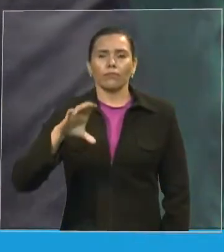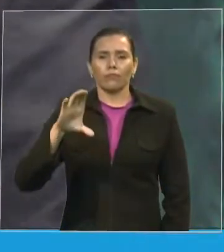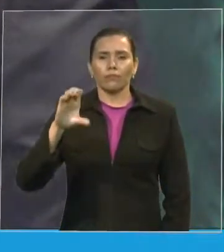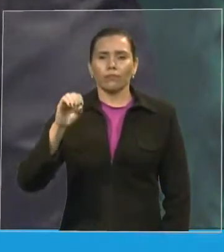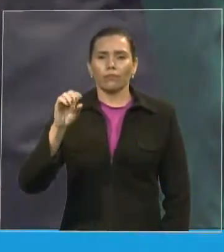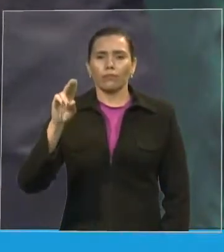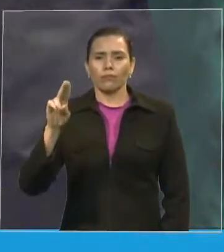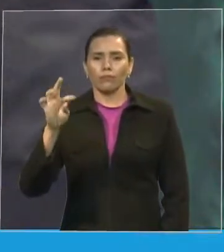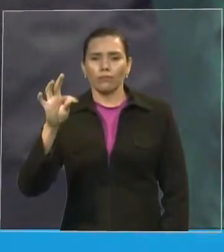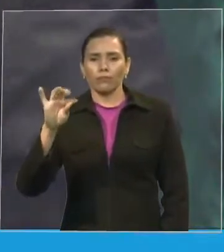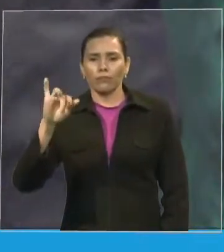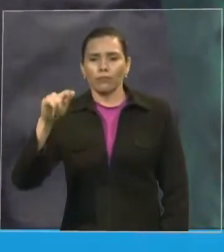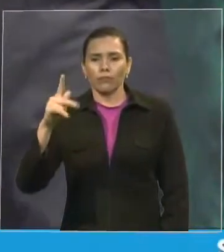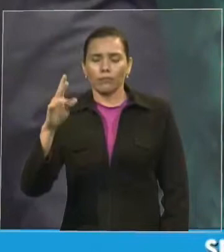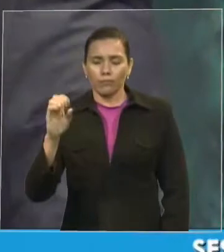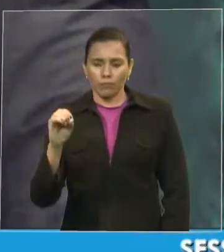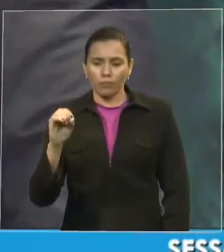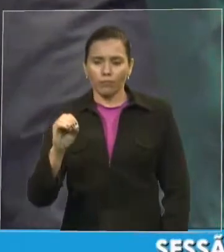cumprimenta a pastora Nazaré.